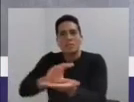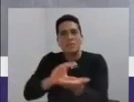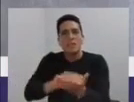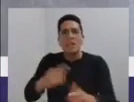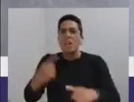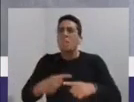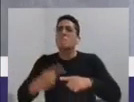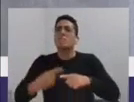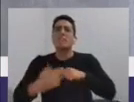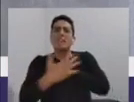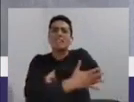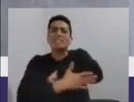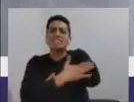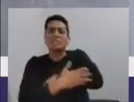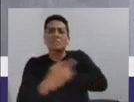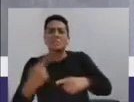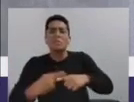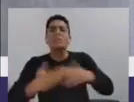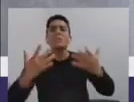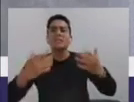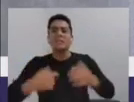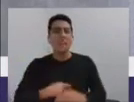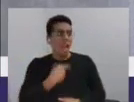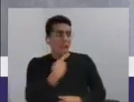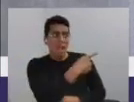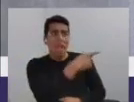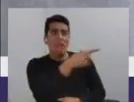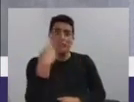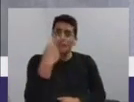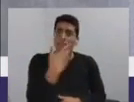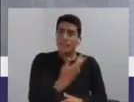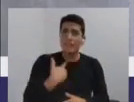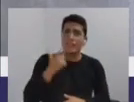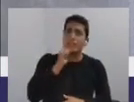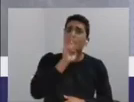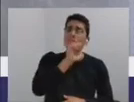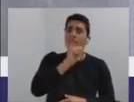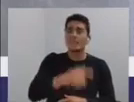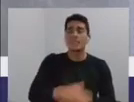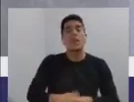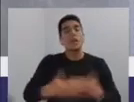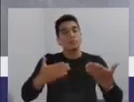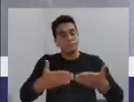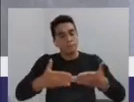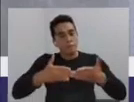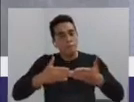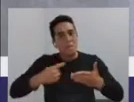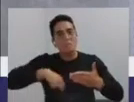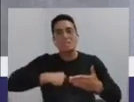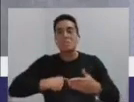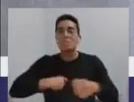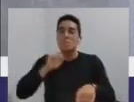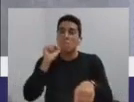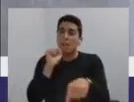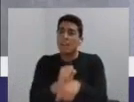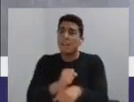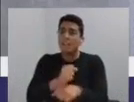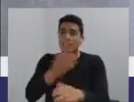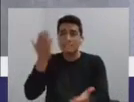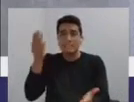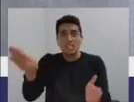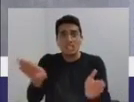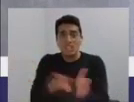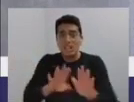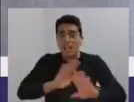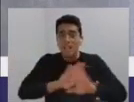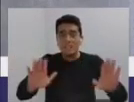consegue, é dele. Então, a gente tem que parar com isso, viver em harmonia, para que a